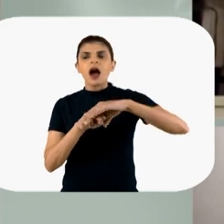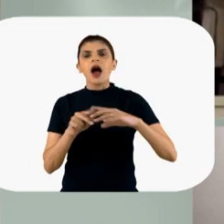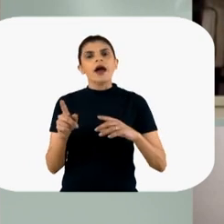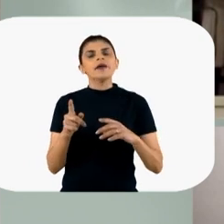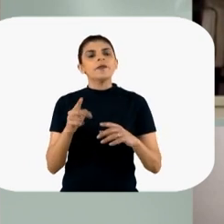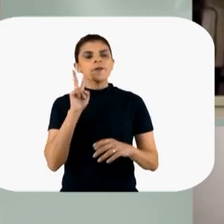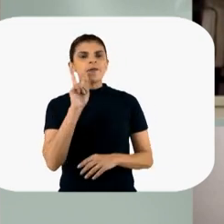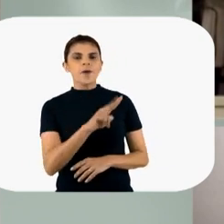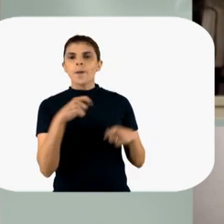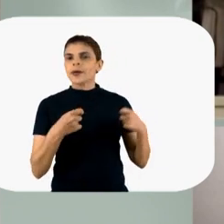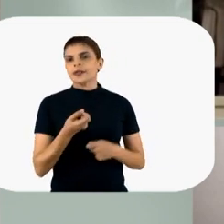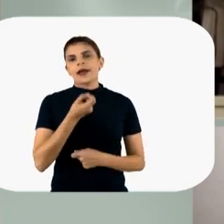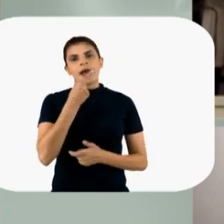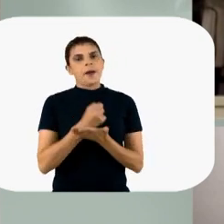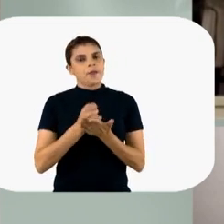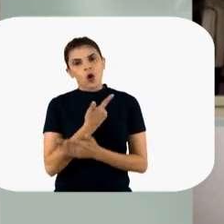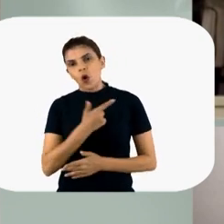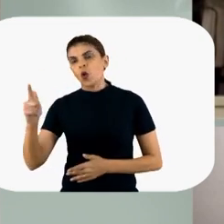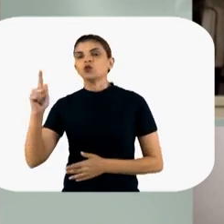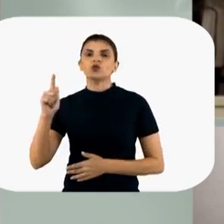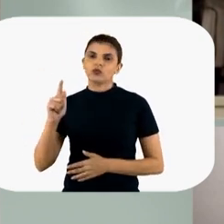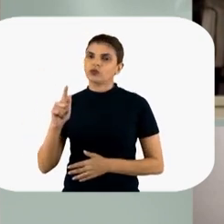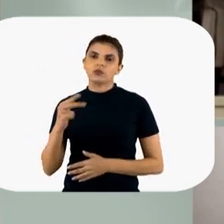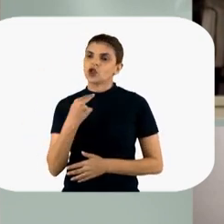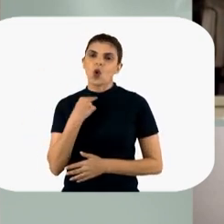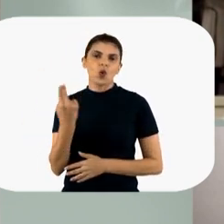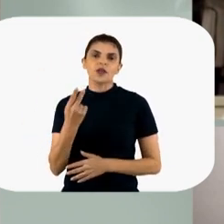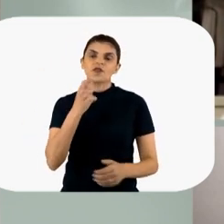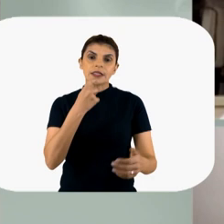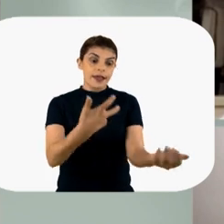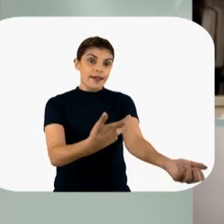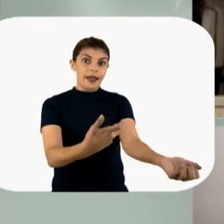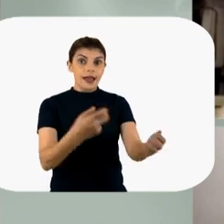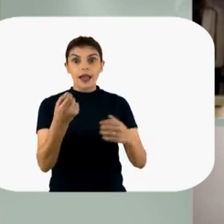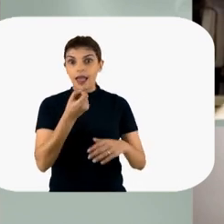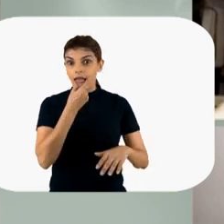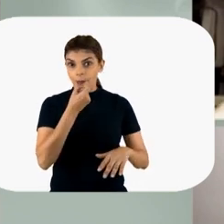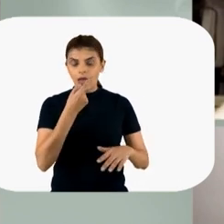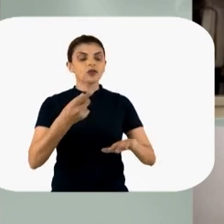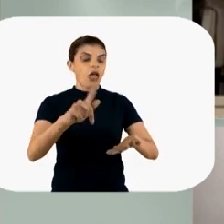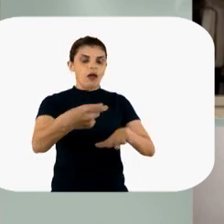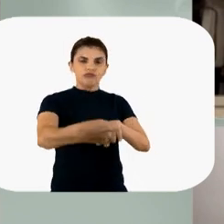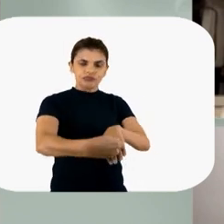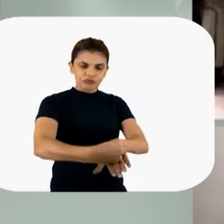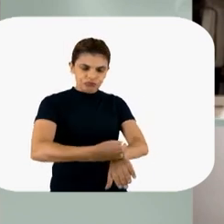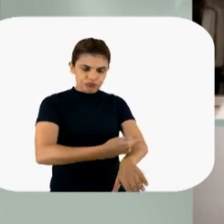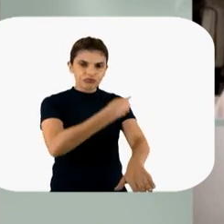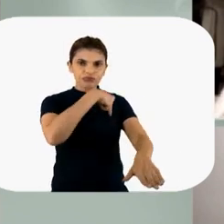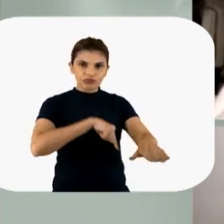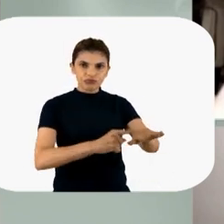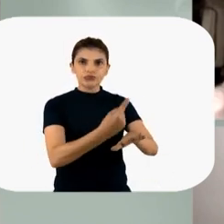aí a gente segurou ele na heparina. Esse precisou só de enoxeparina, não precisou de heparina endopenosa, a gente foi segurando por mais lento. Mas